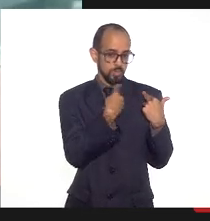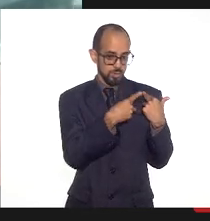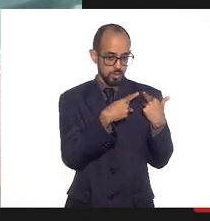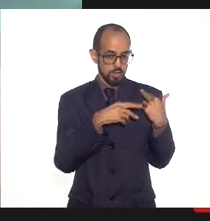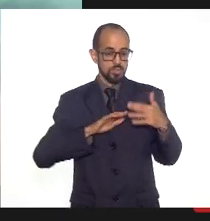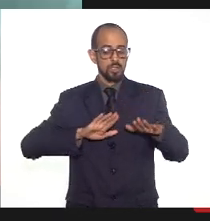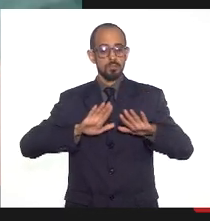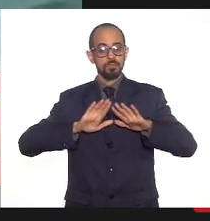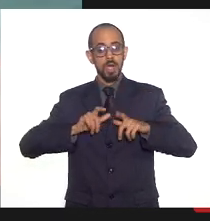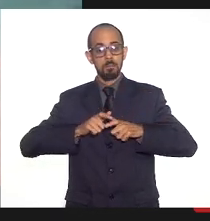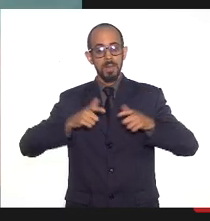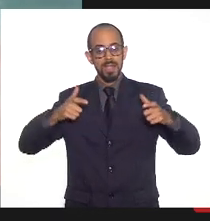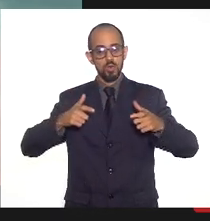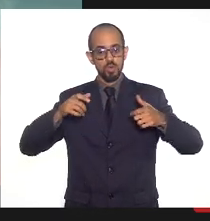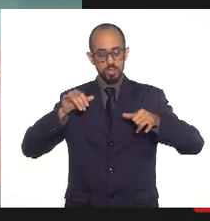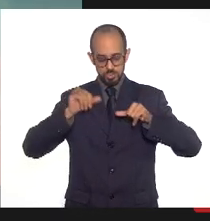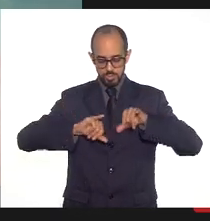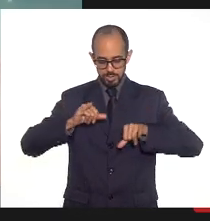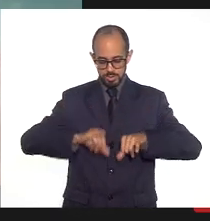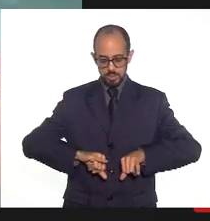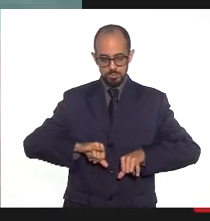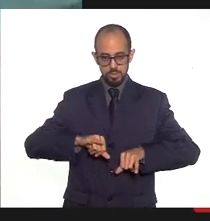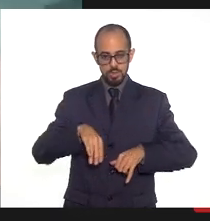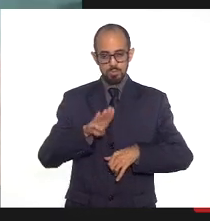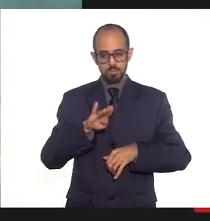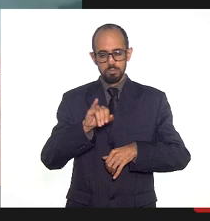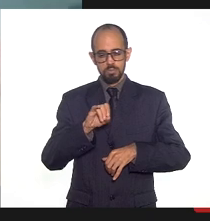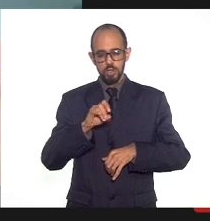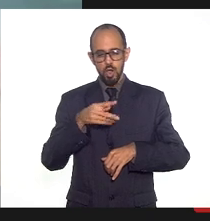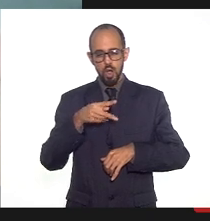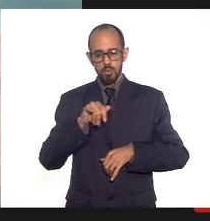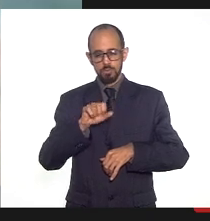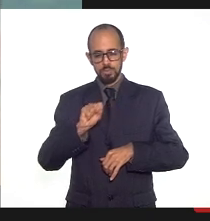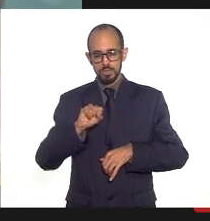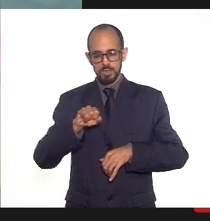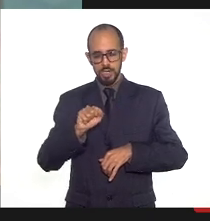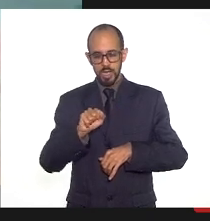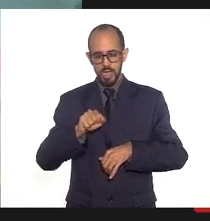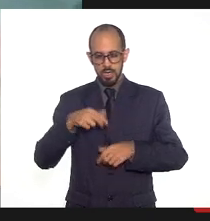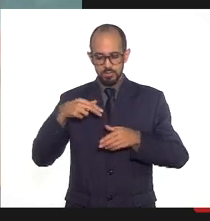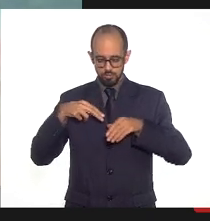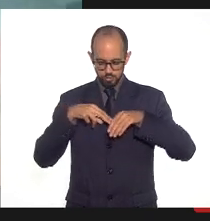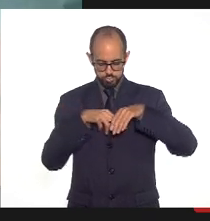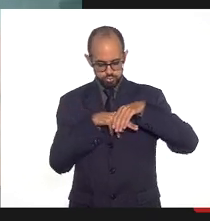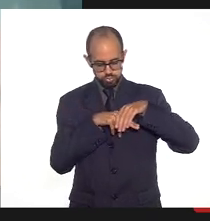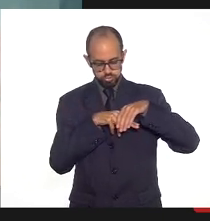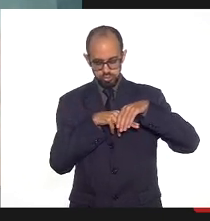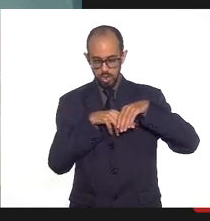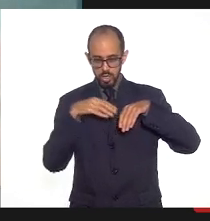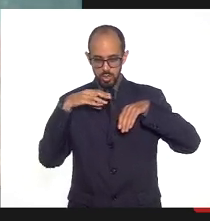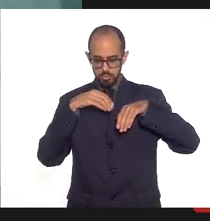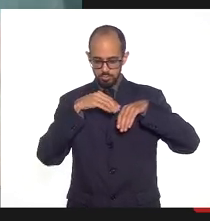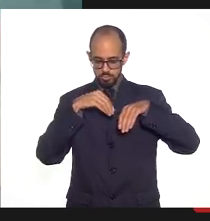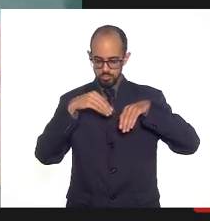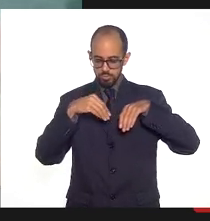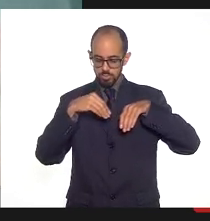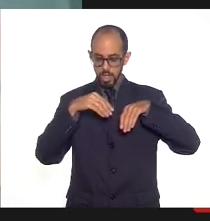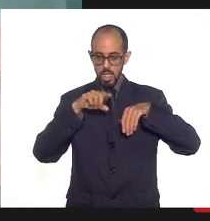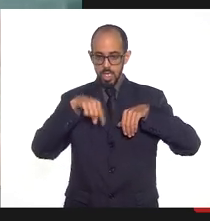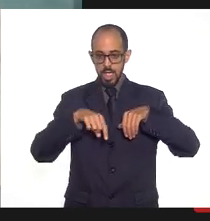maioria dos exames, biópsia, tomografia, ultrassom, são de regulação do CISREG.